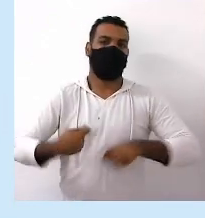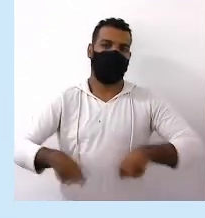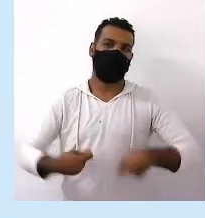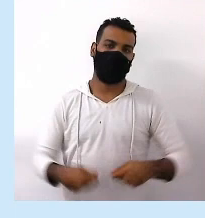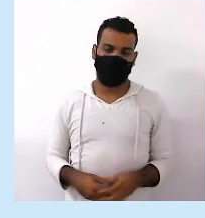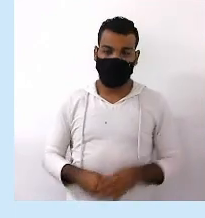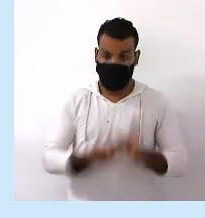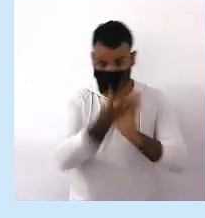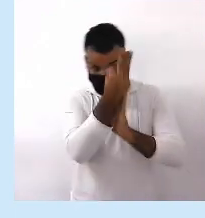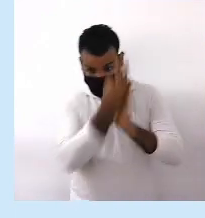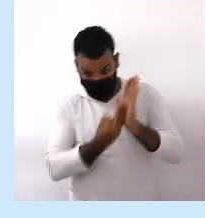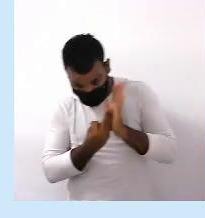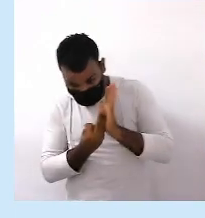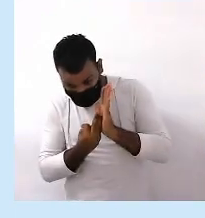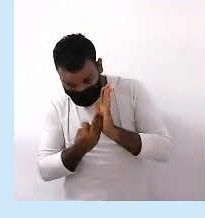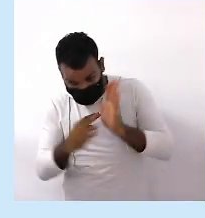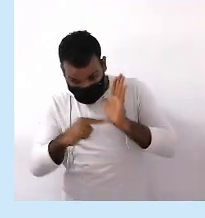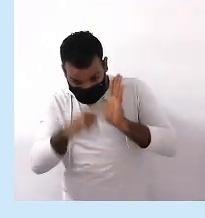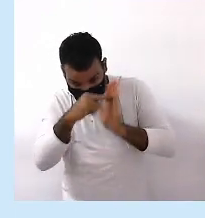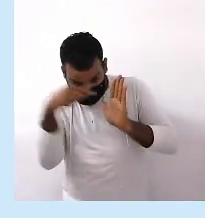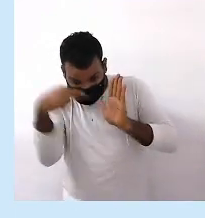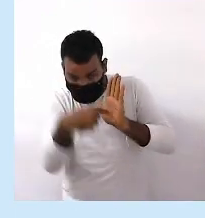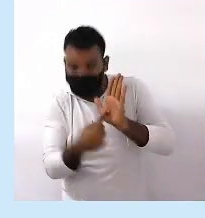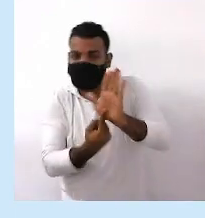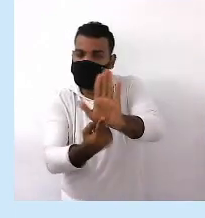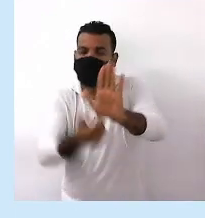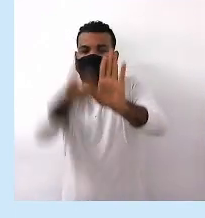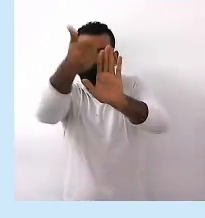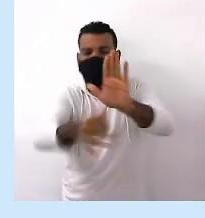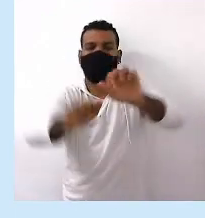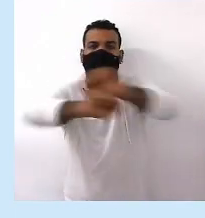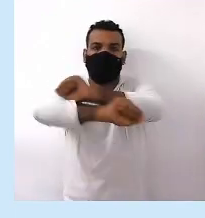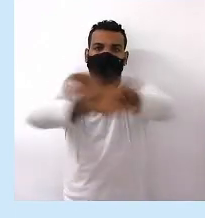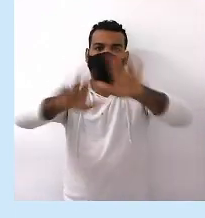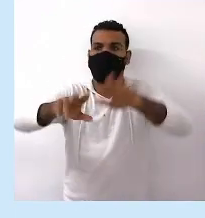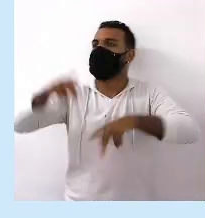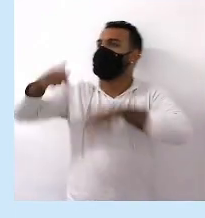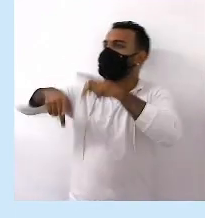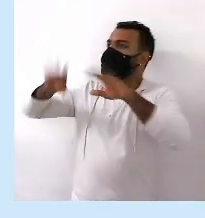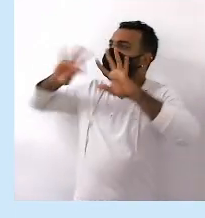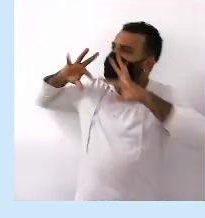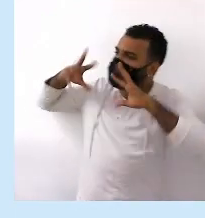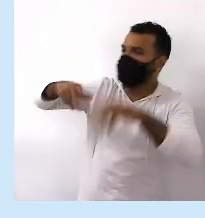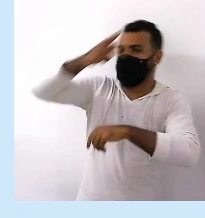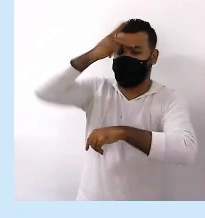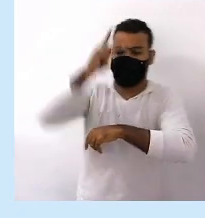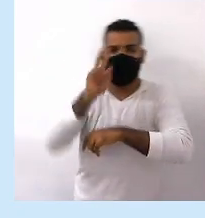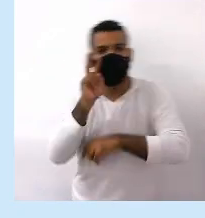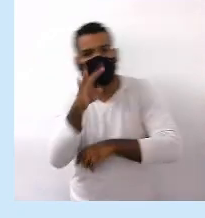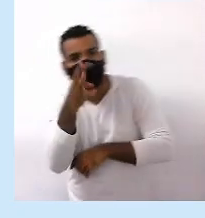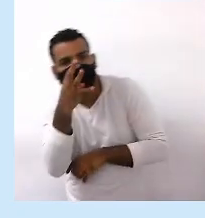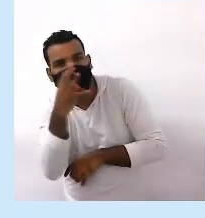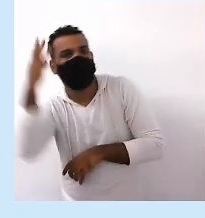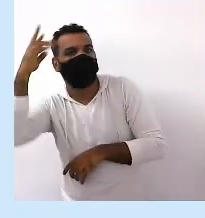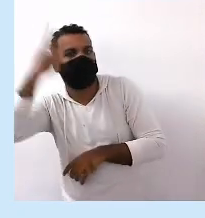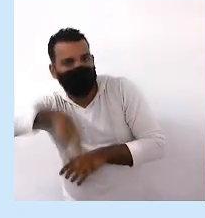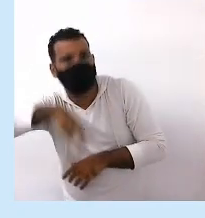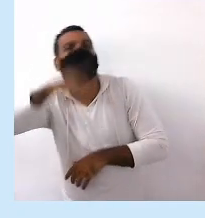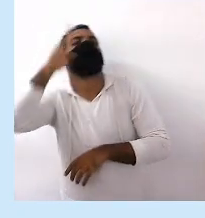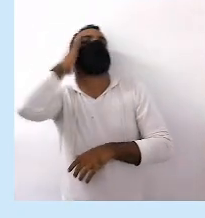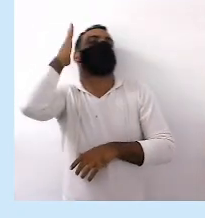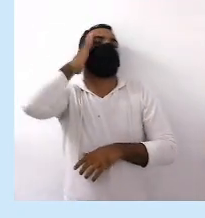Os textos normativos Devem ser claros Para que toda a população Consiga ler E compreender bem Ok?